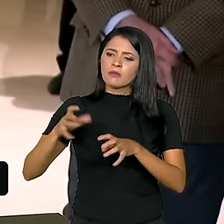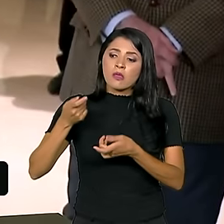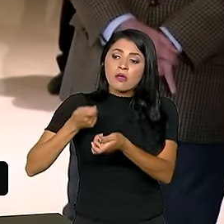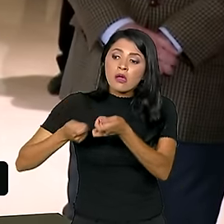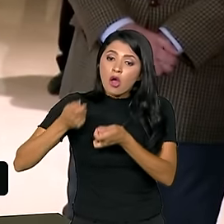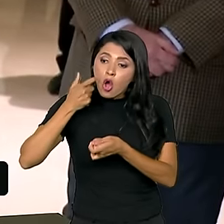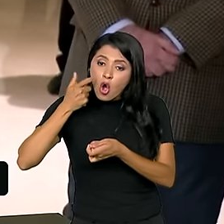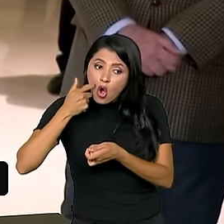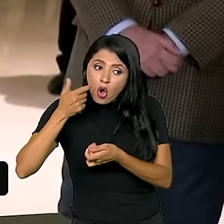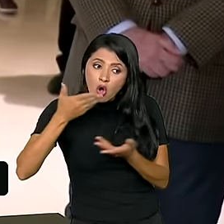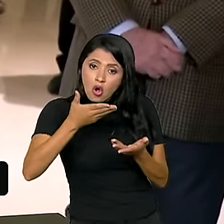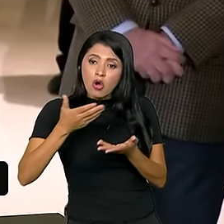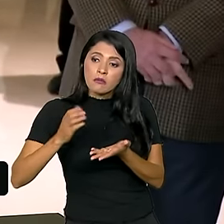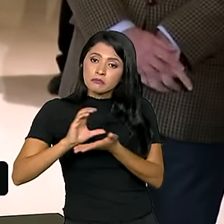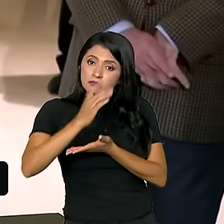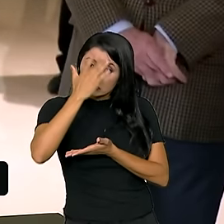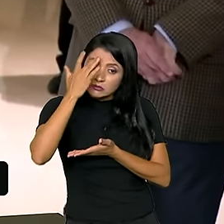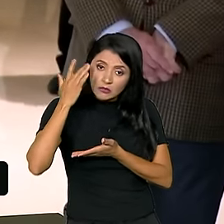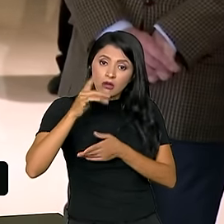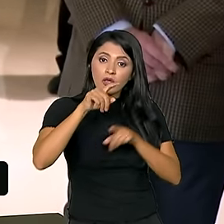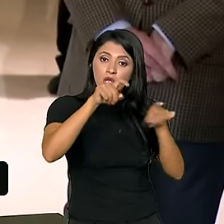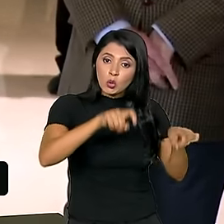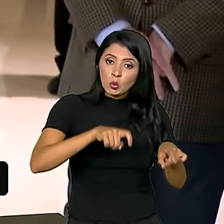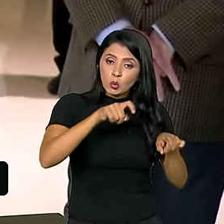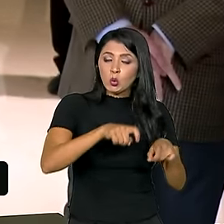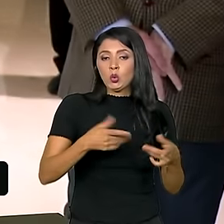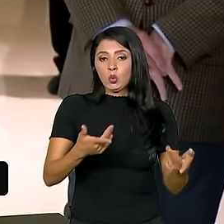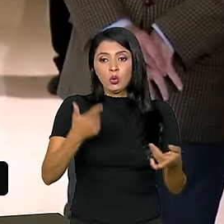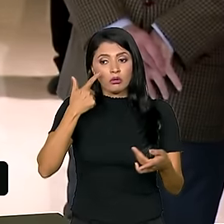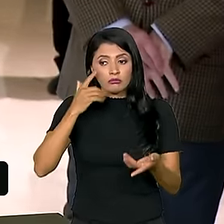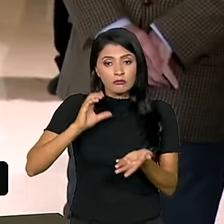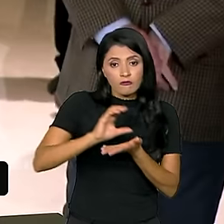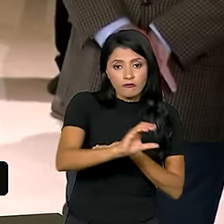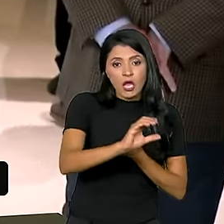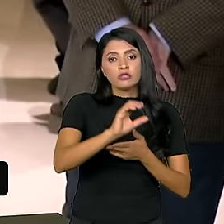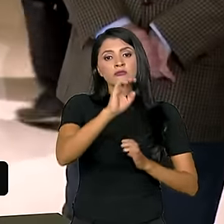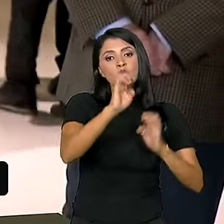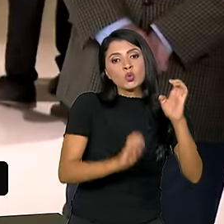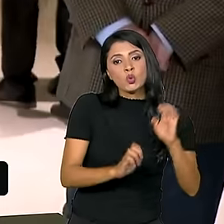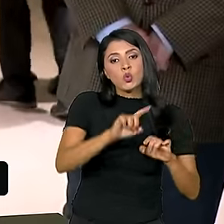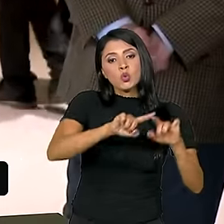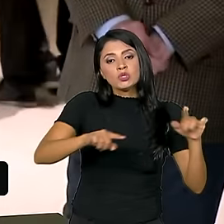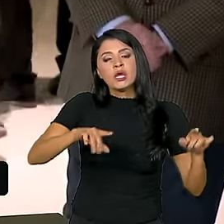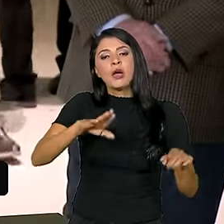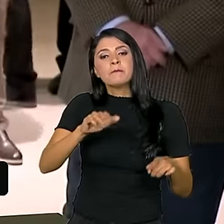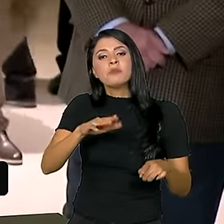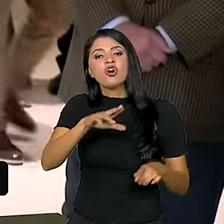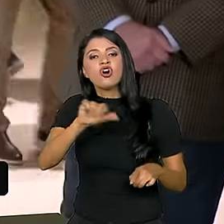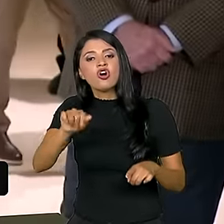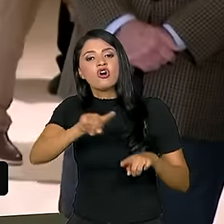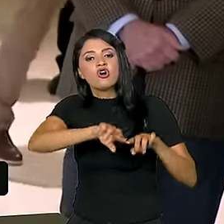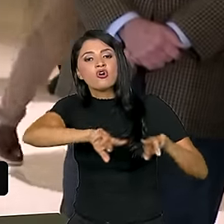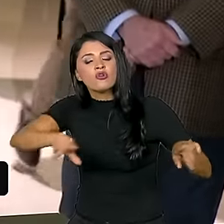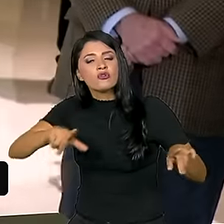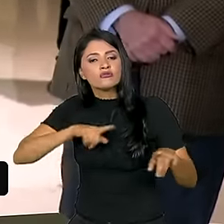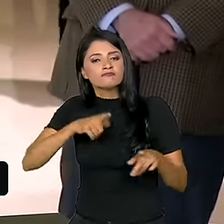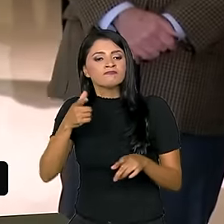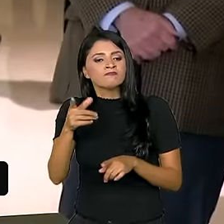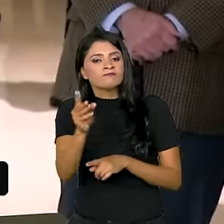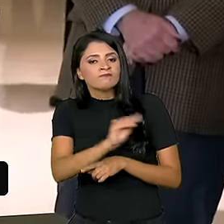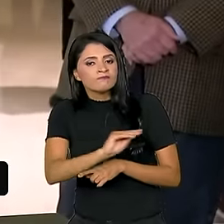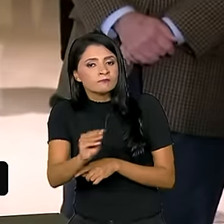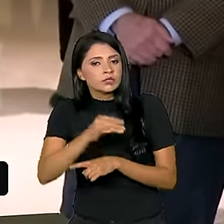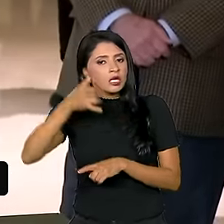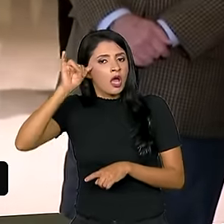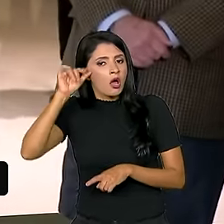pessoas que investem em agricultura, as pessoas que investem em indústria de imóveis, as pessoas que investem na criação de gado. Nós queremos